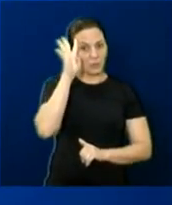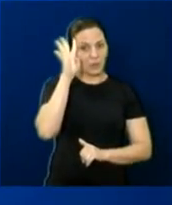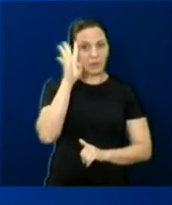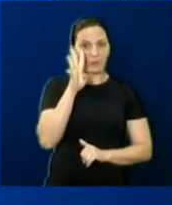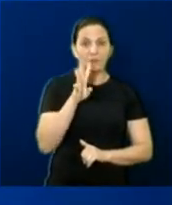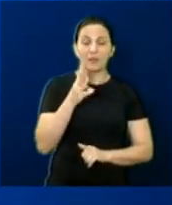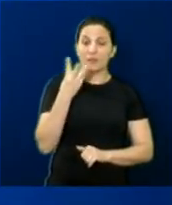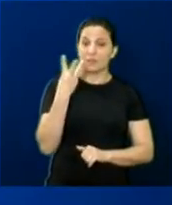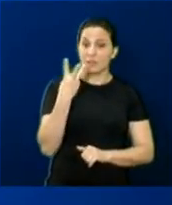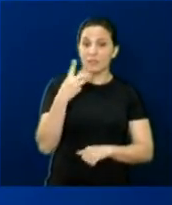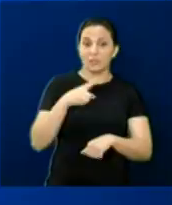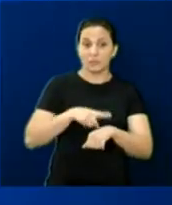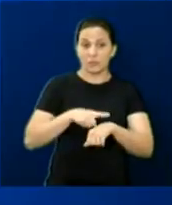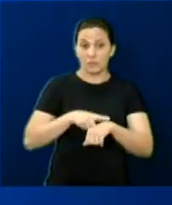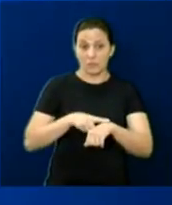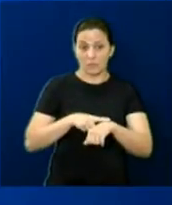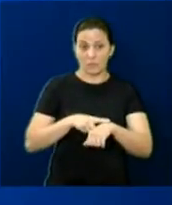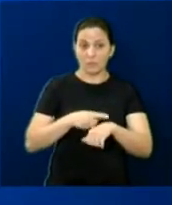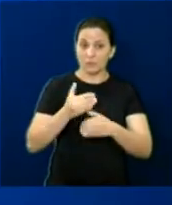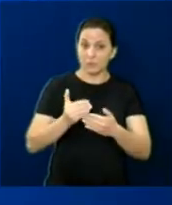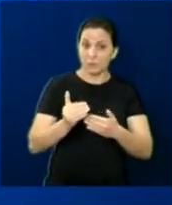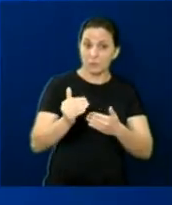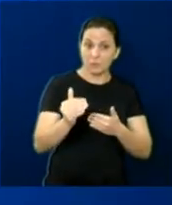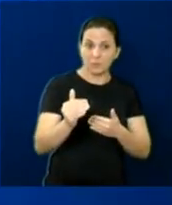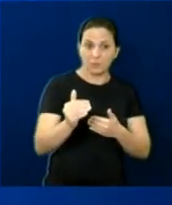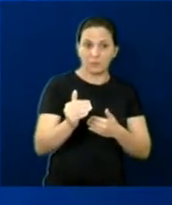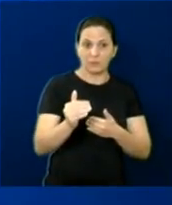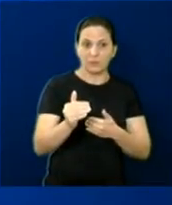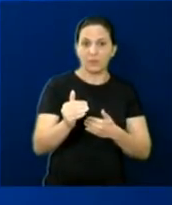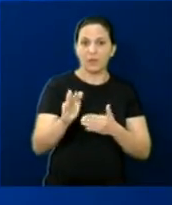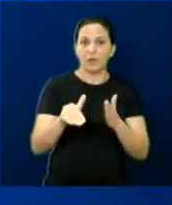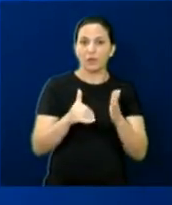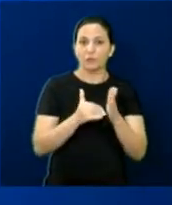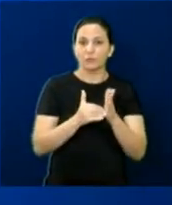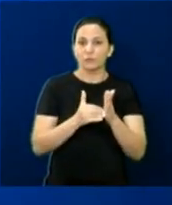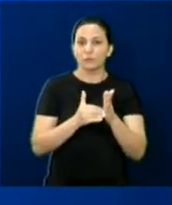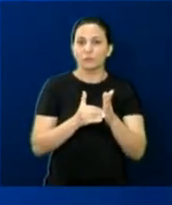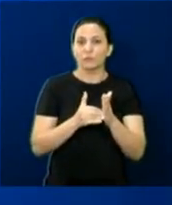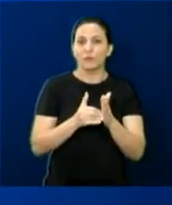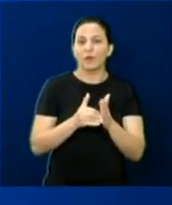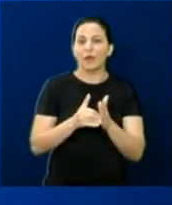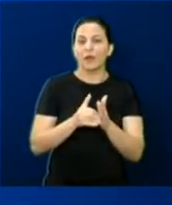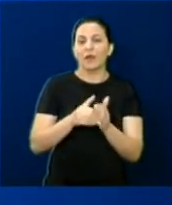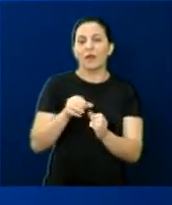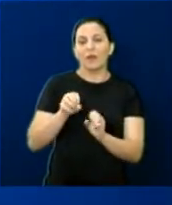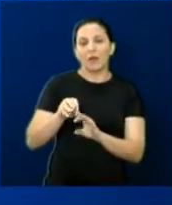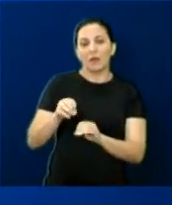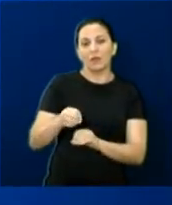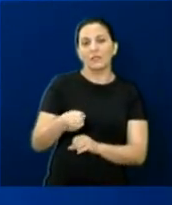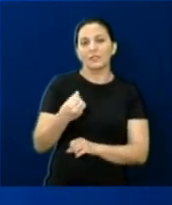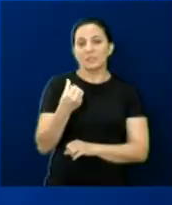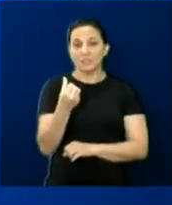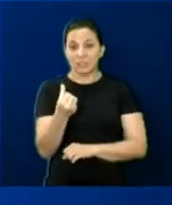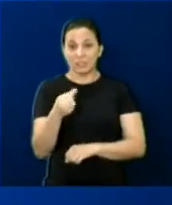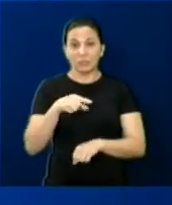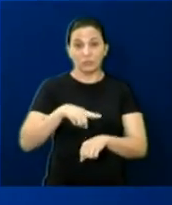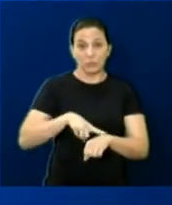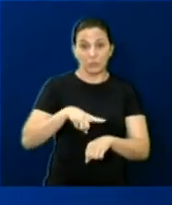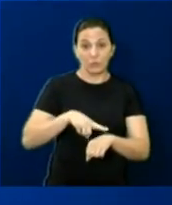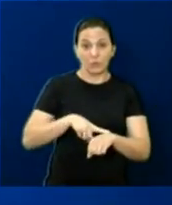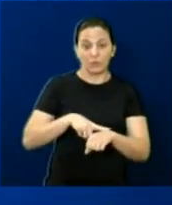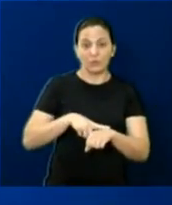das 15 horas, com a última aula às 18 horas, para atender quem trabalha.